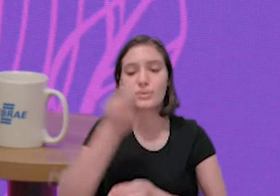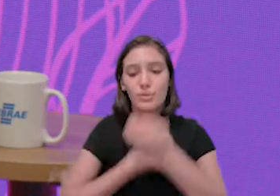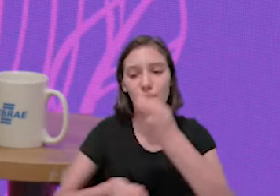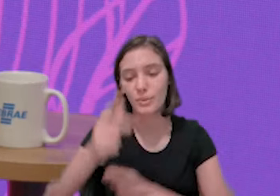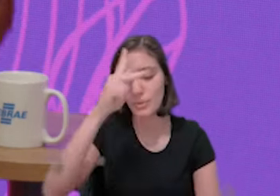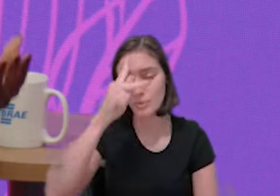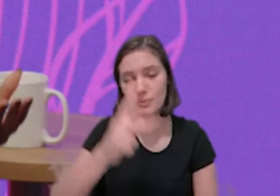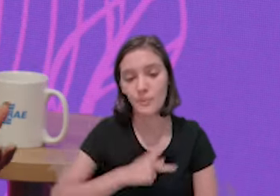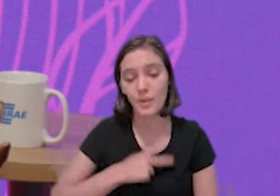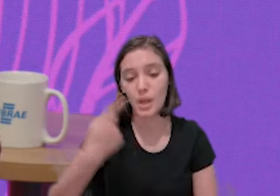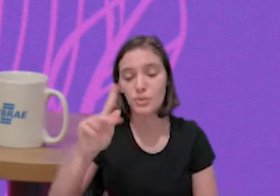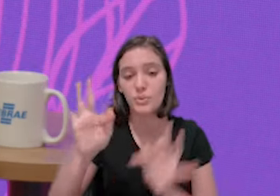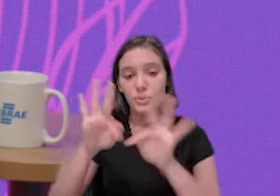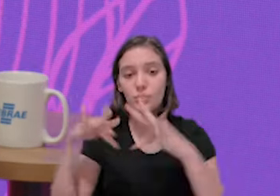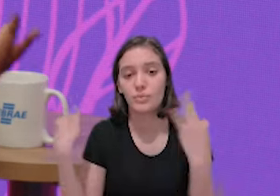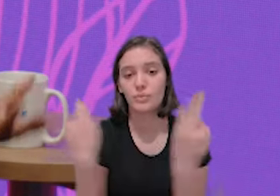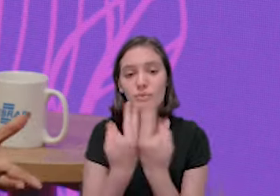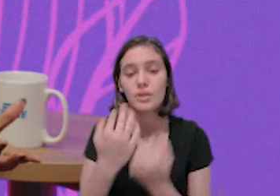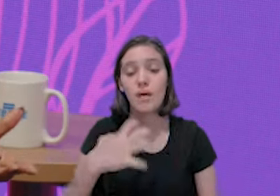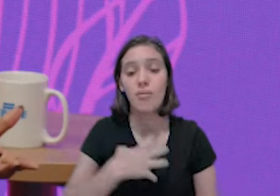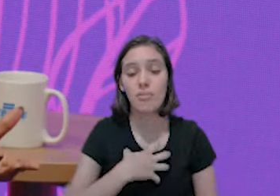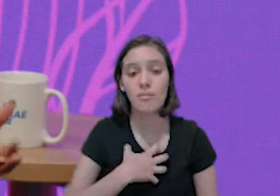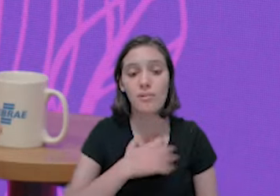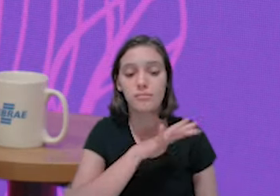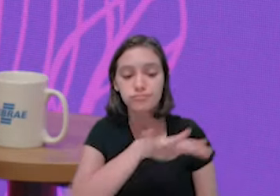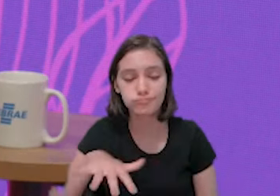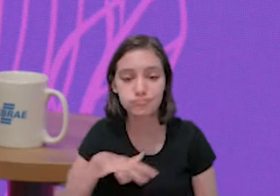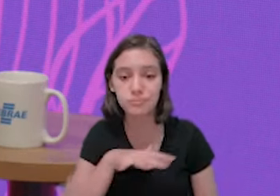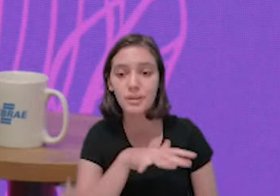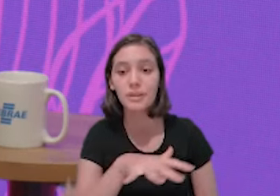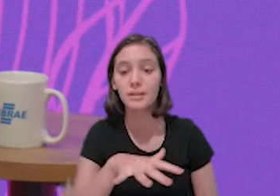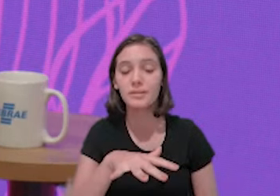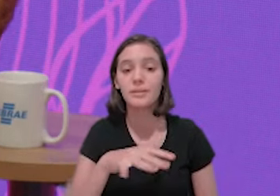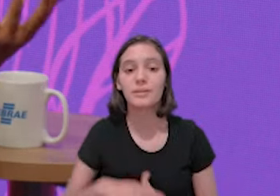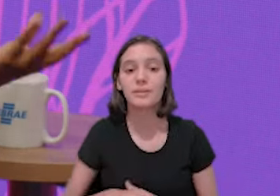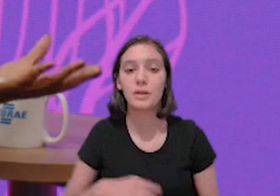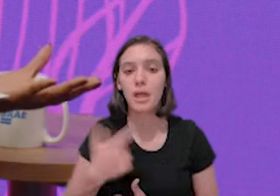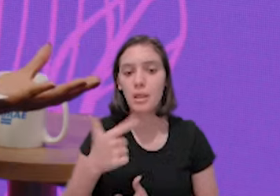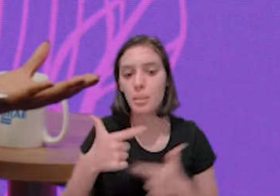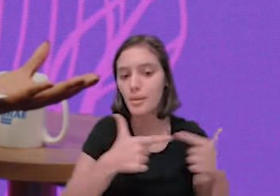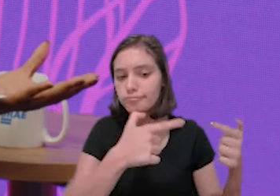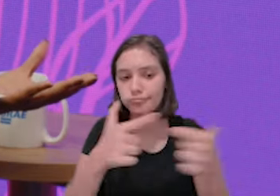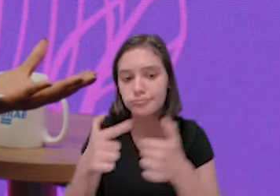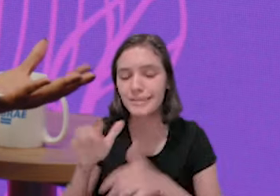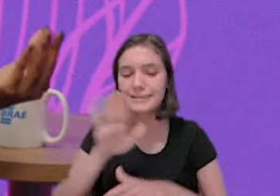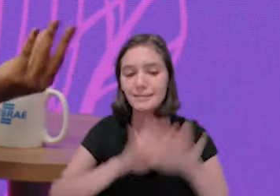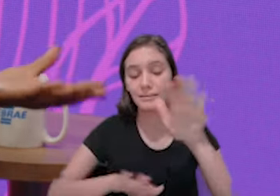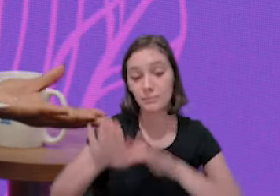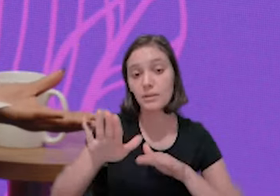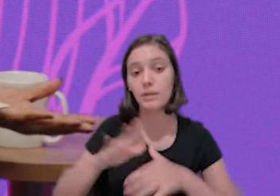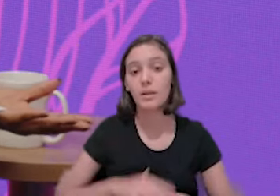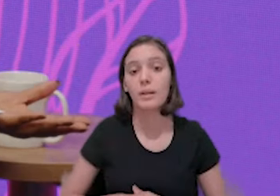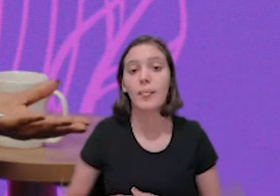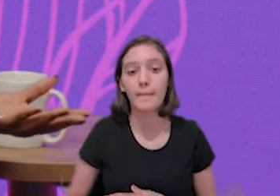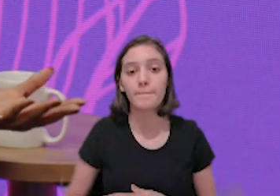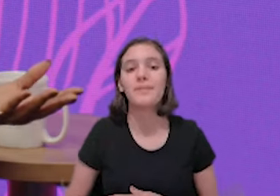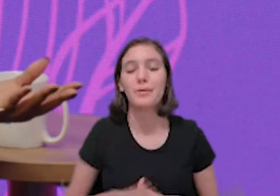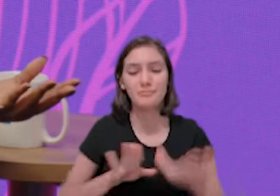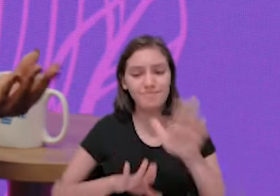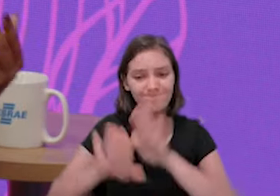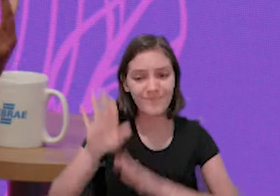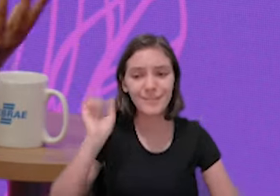De conseguir estabelecer seu negócio, a sua família, estar num ambiente sem o perigo da guerra,